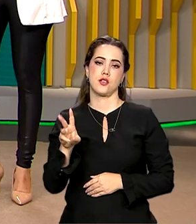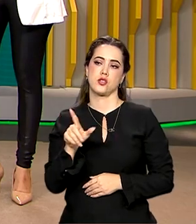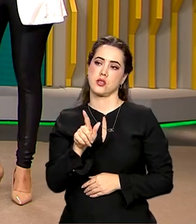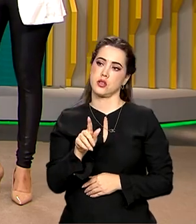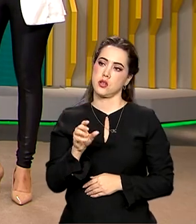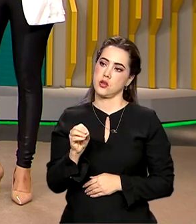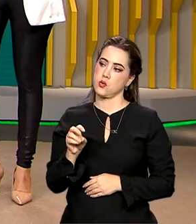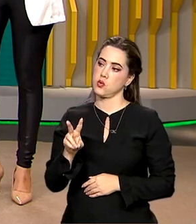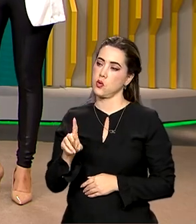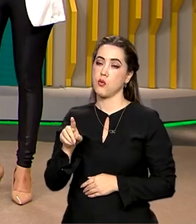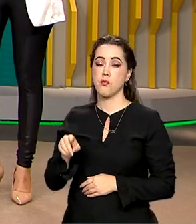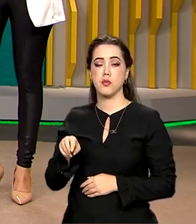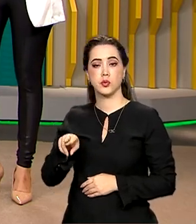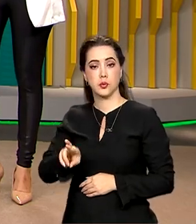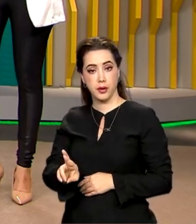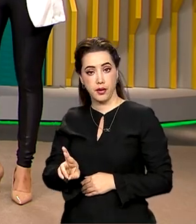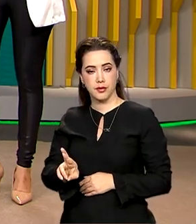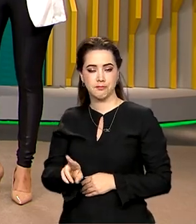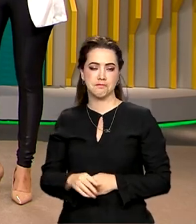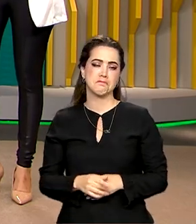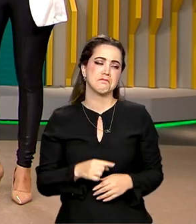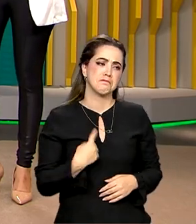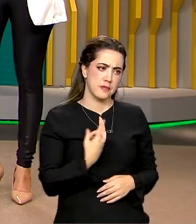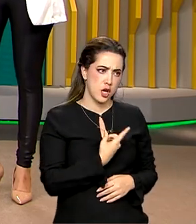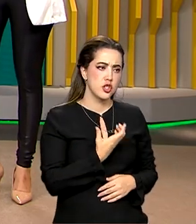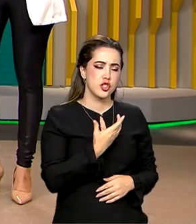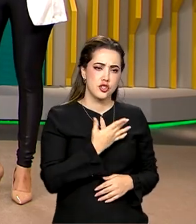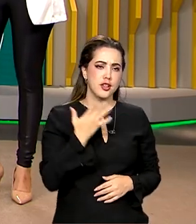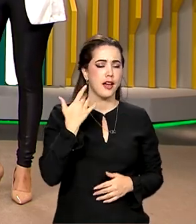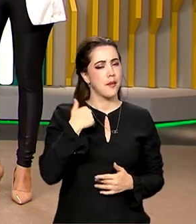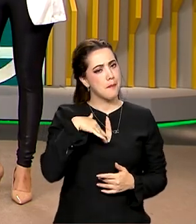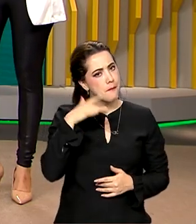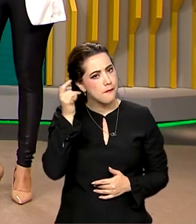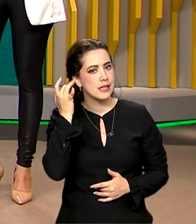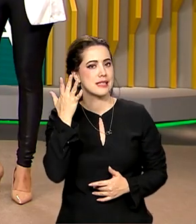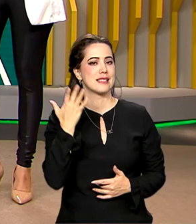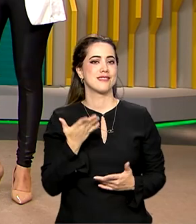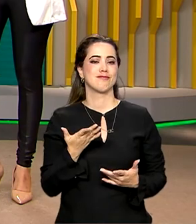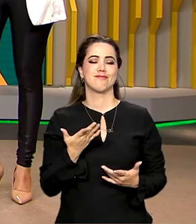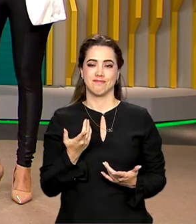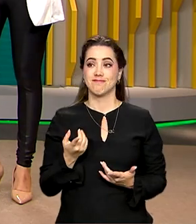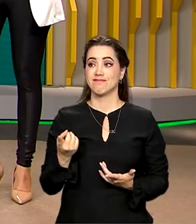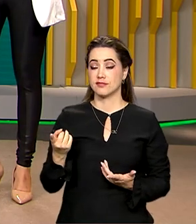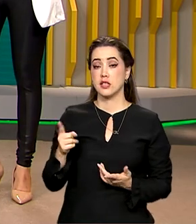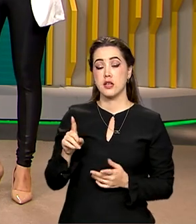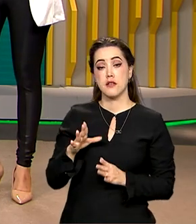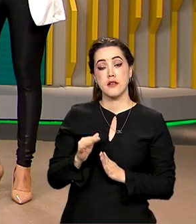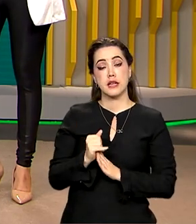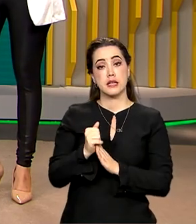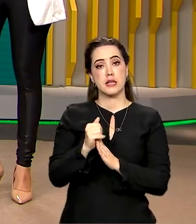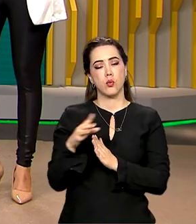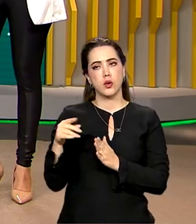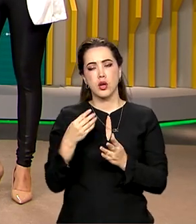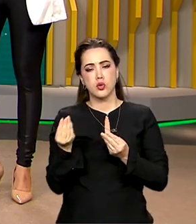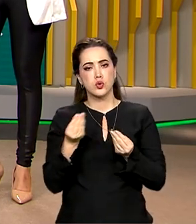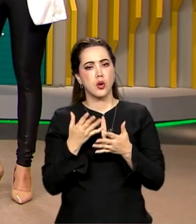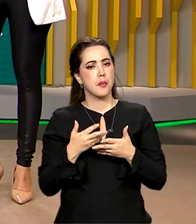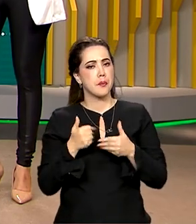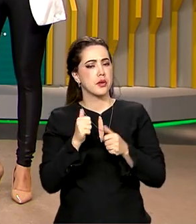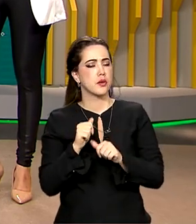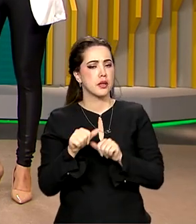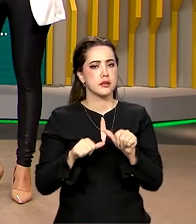é praticidade, né, Roberto? A estratégia será construída de forma conjunta e vai ser uma espécie de guia para melhorar e